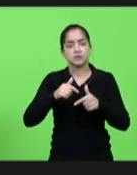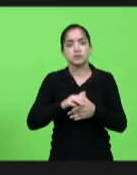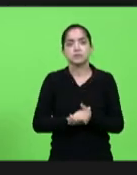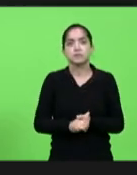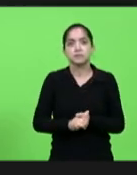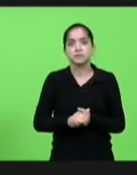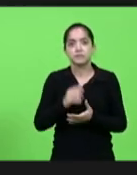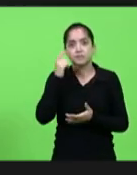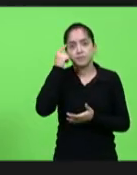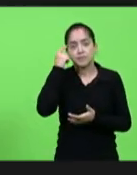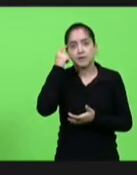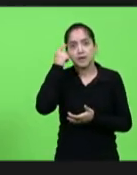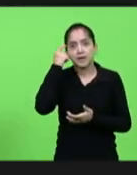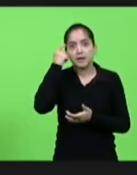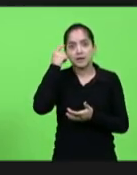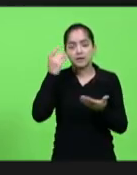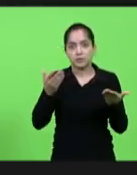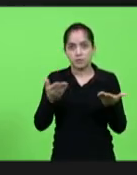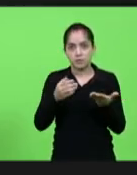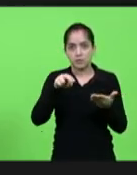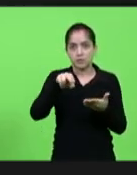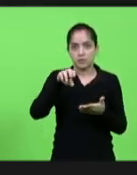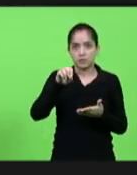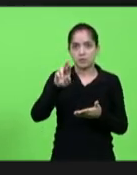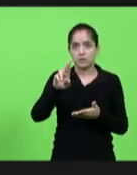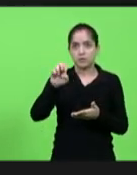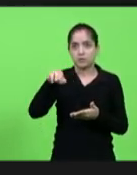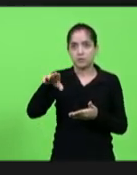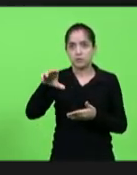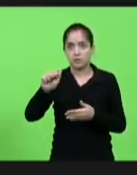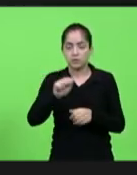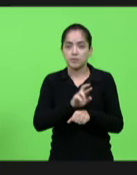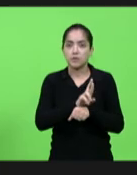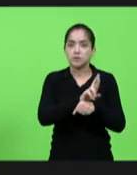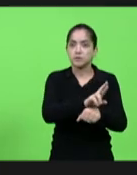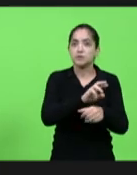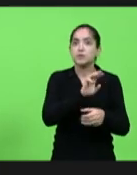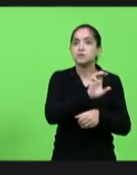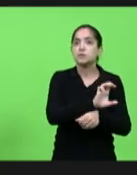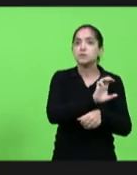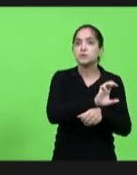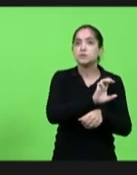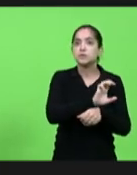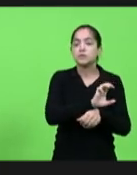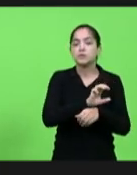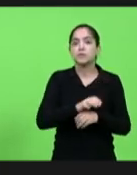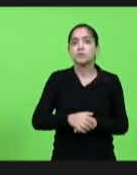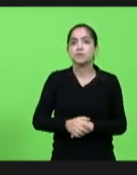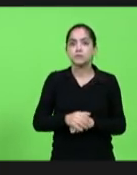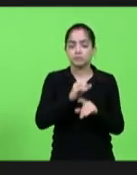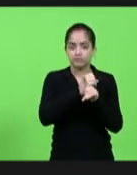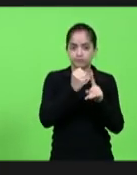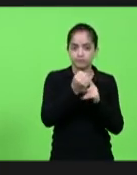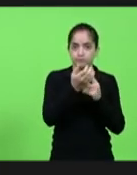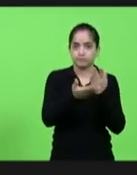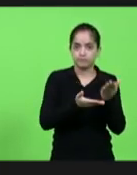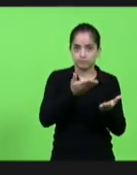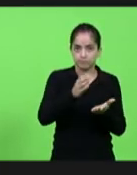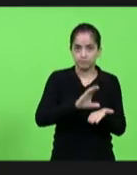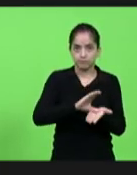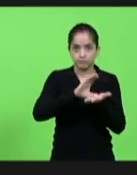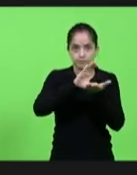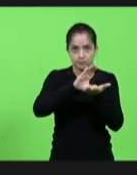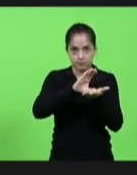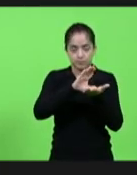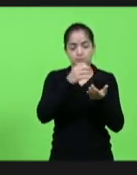a palavra agora então a Norma Carvalho representando o fórum estadual permanente de assistência social e também o conselho estadual